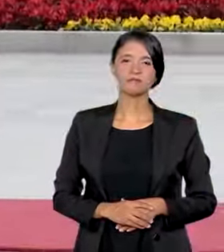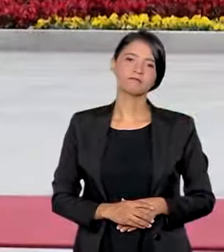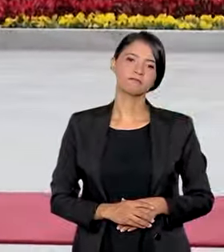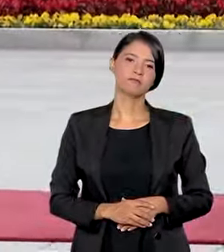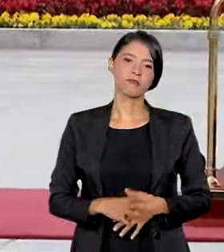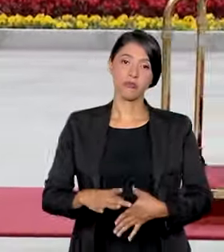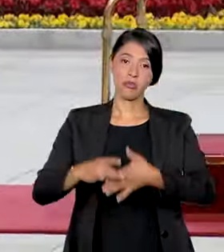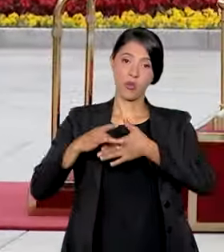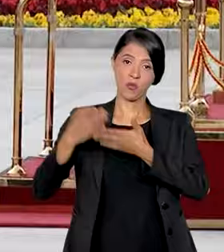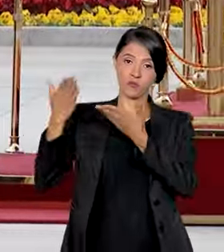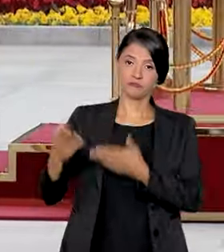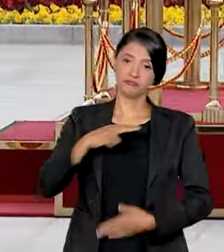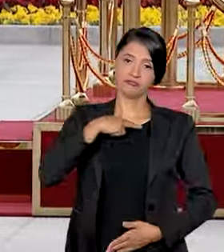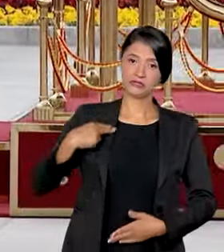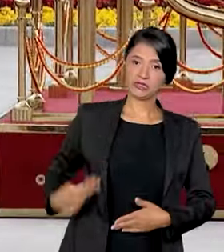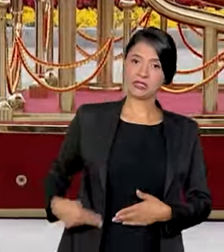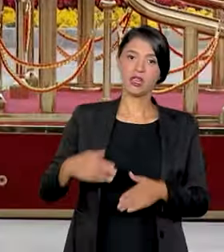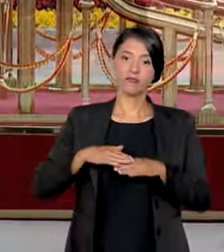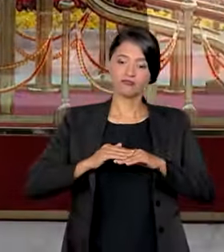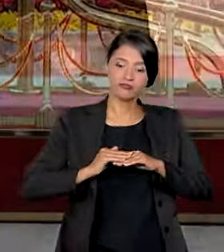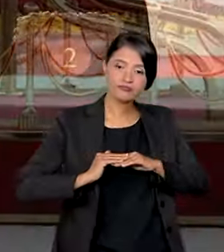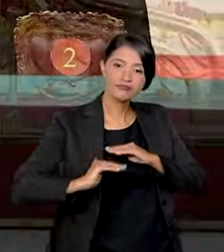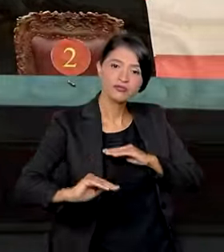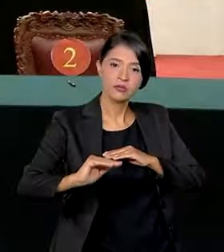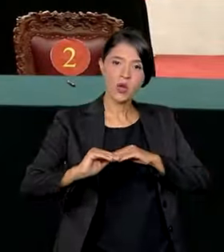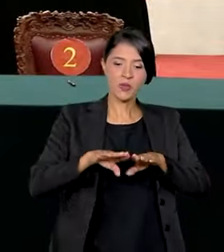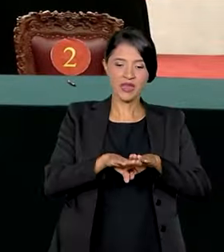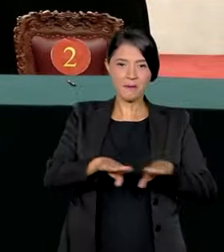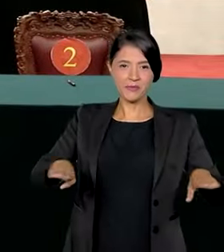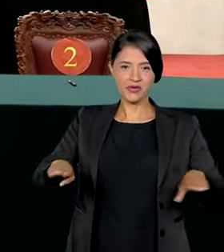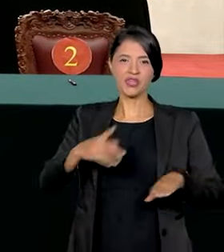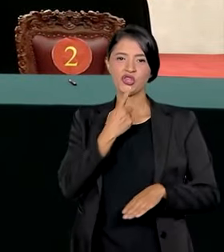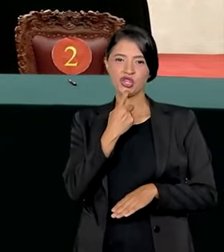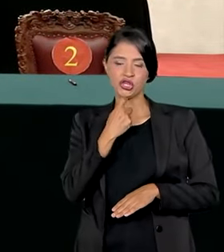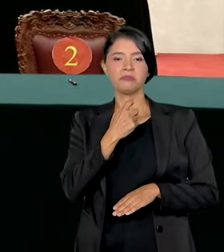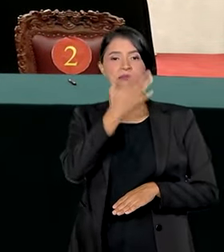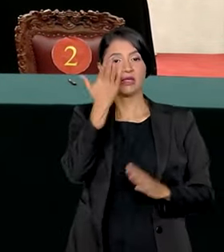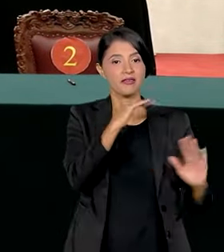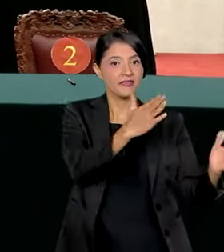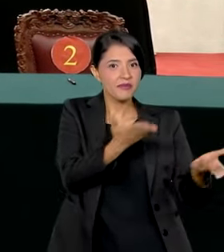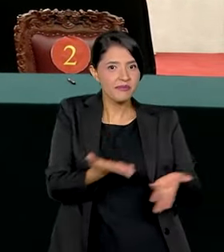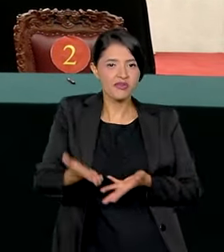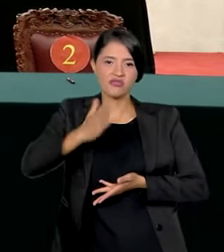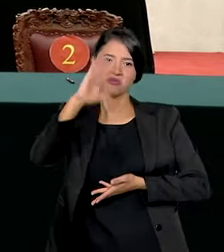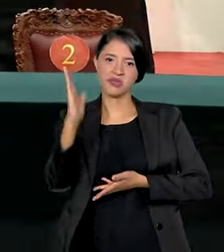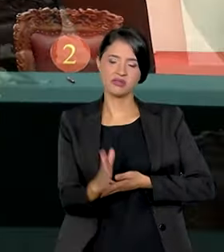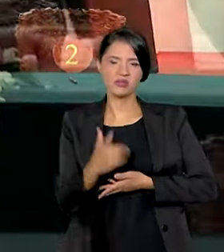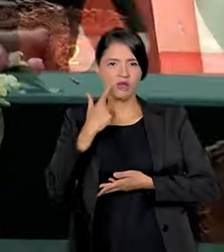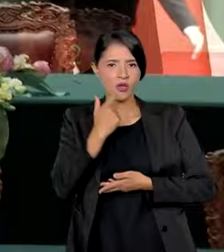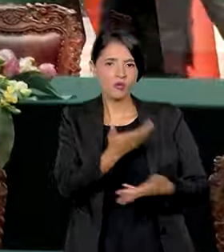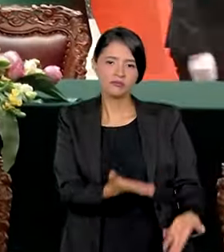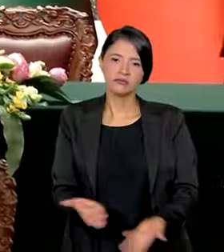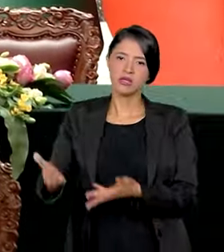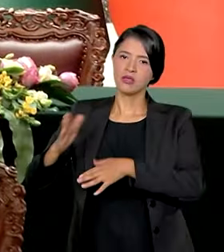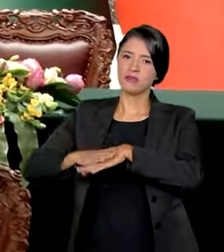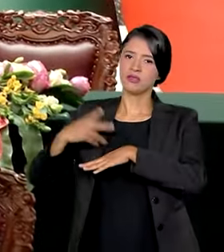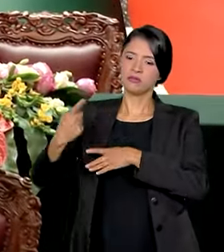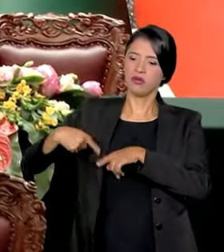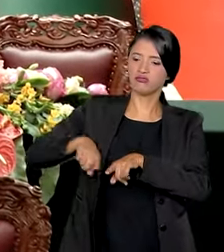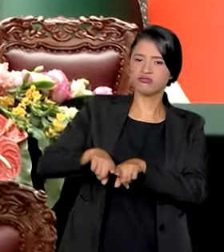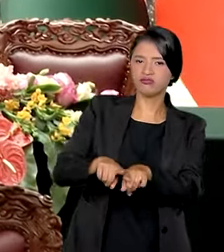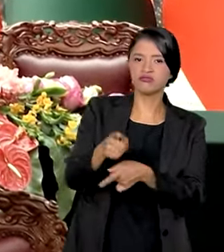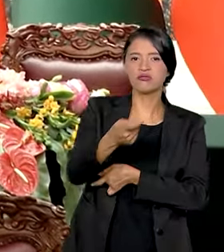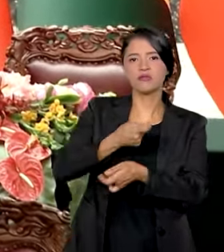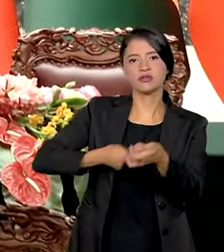O líder chinês, Xi Jinping, estendeu o tapete vermelho e o Brasil foi recebido com os braços e interesses abertos por seu principal